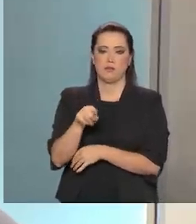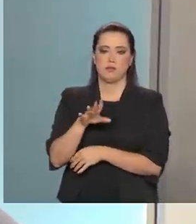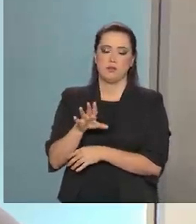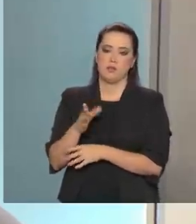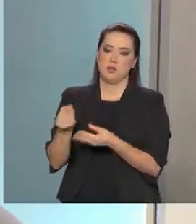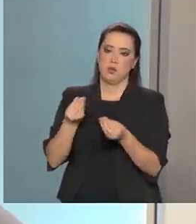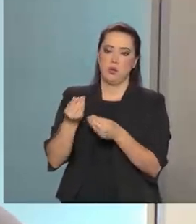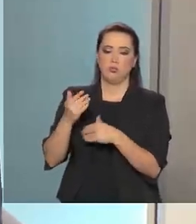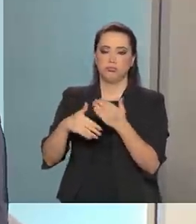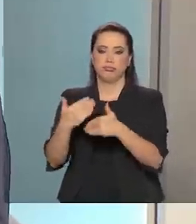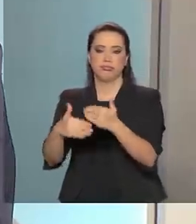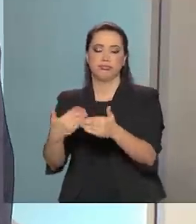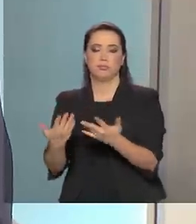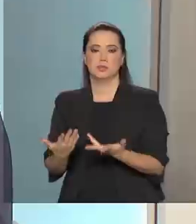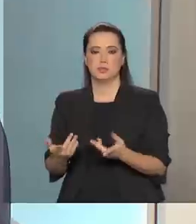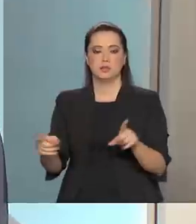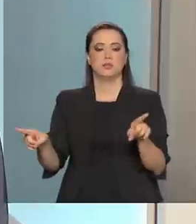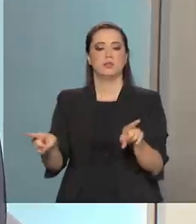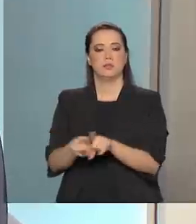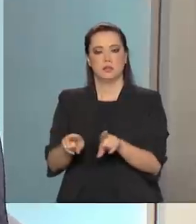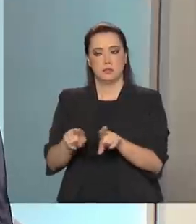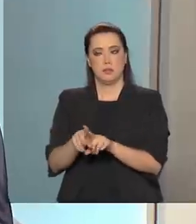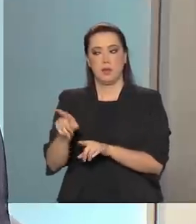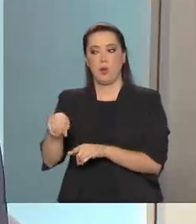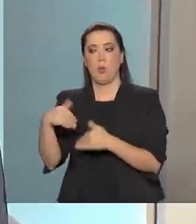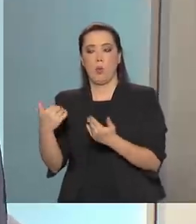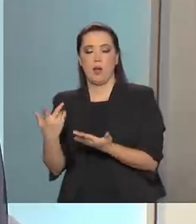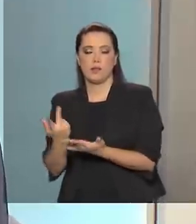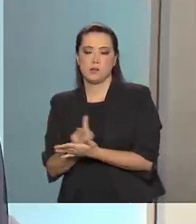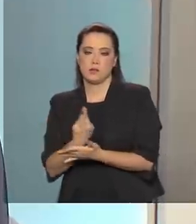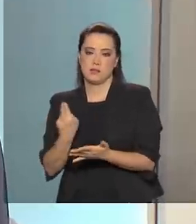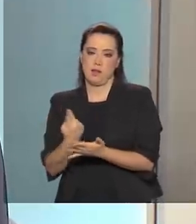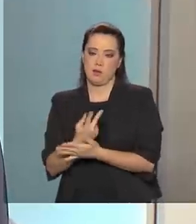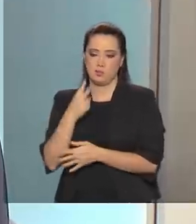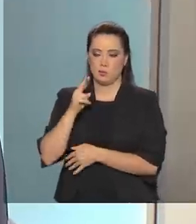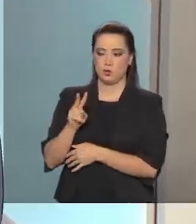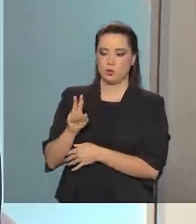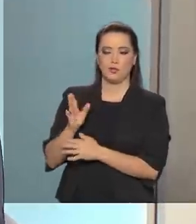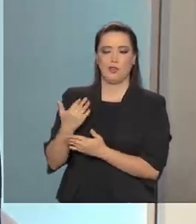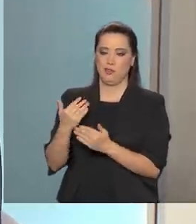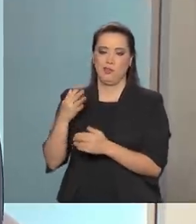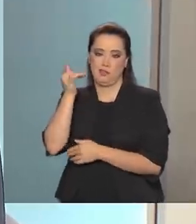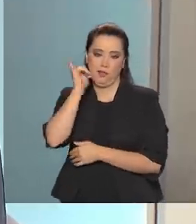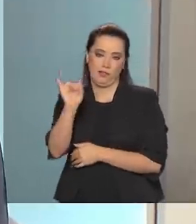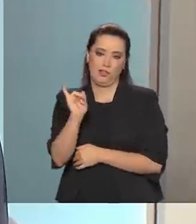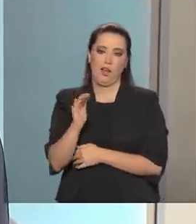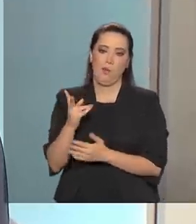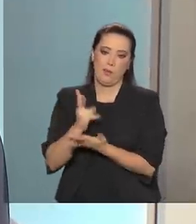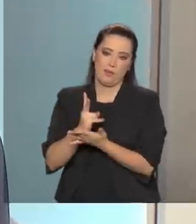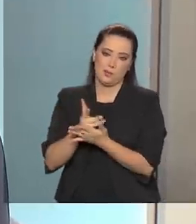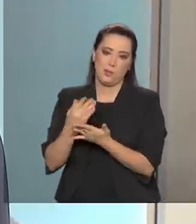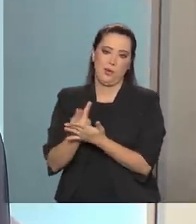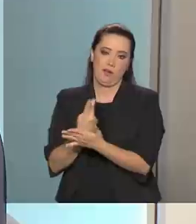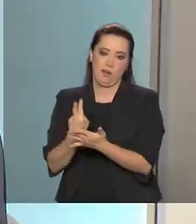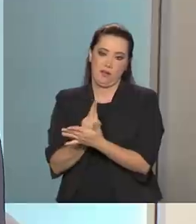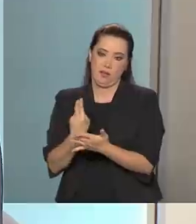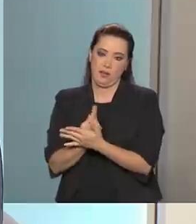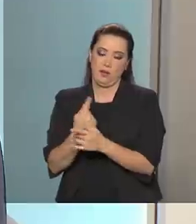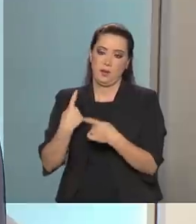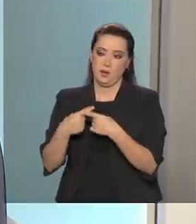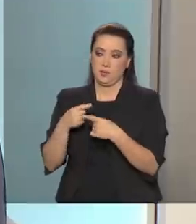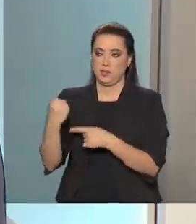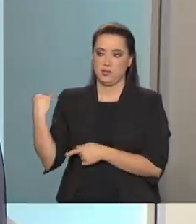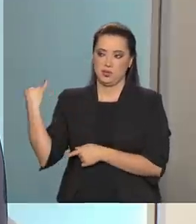conseguiram sucesso e até mesmo os erros, para a gente não repeti-los. Quando a gente chega depois que vários já